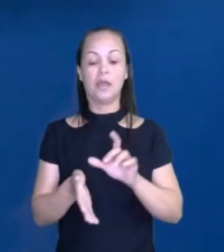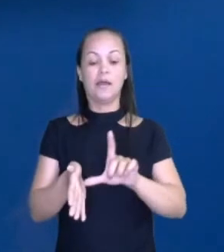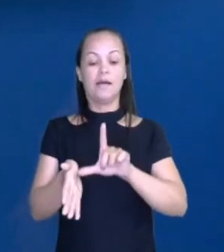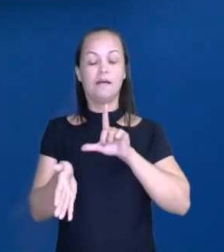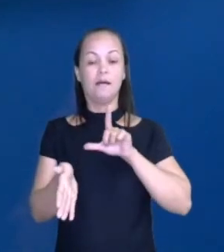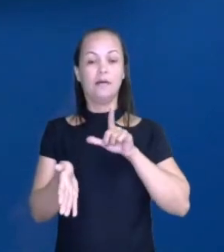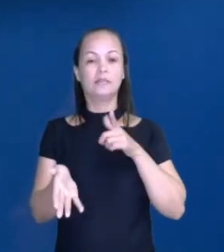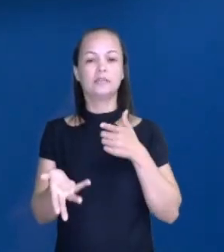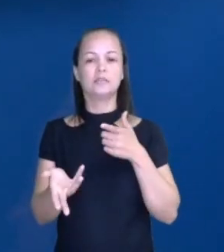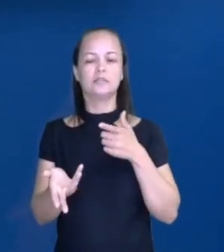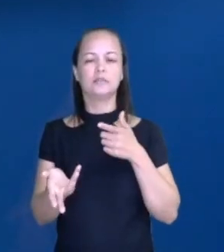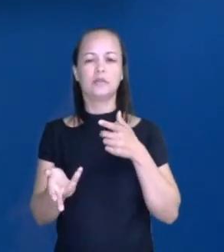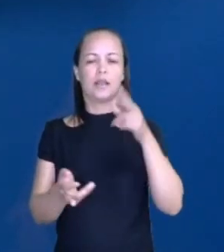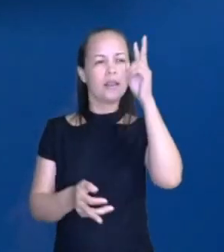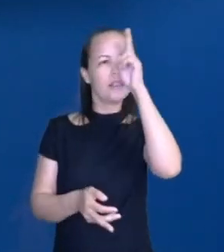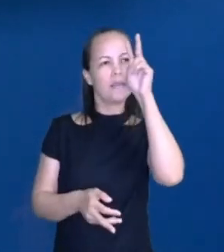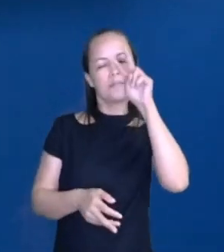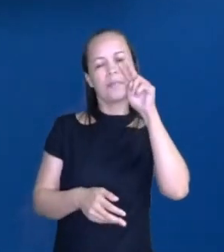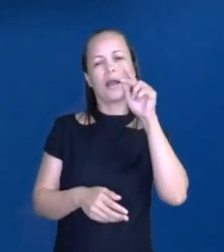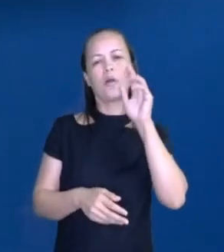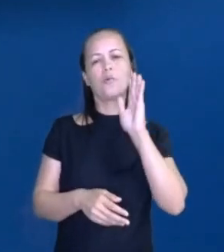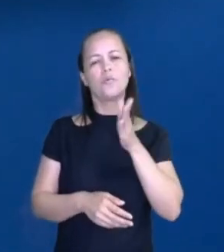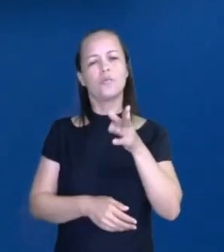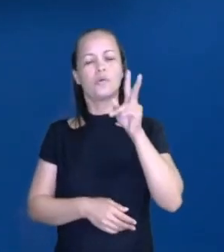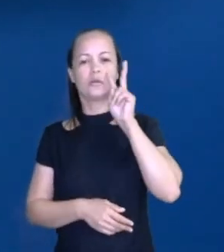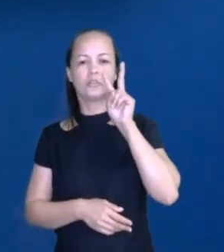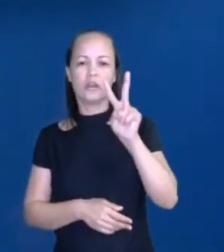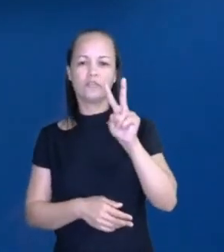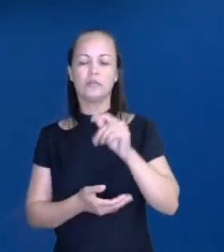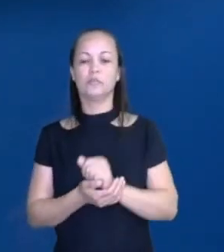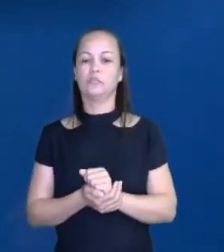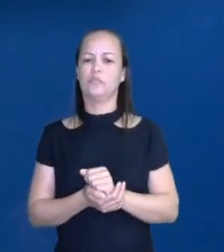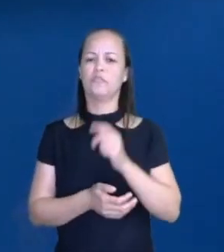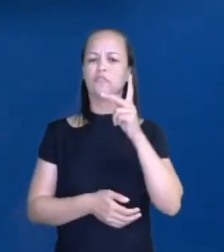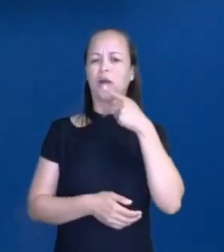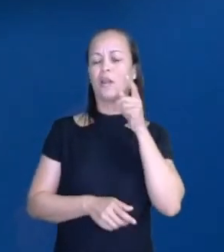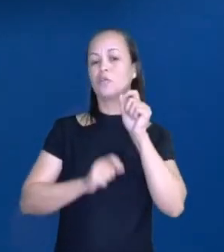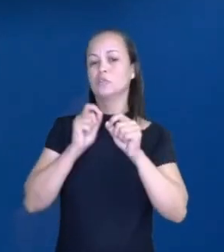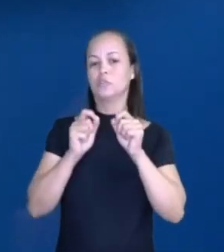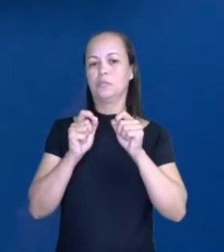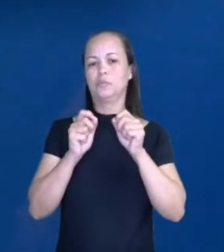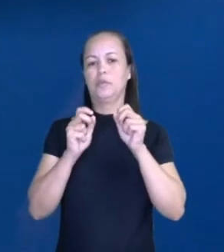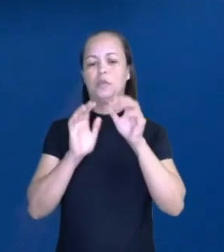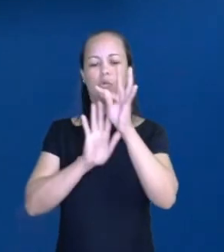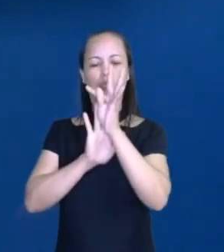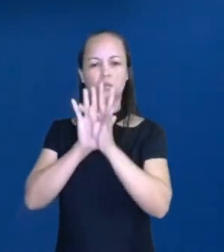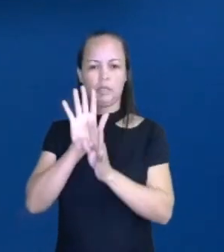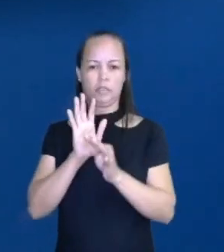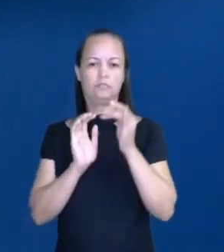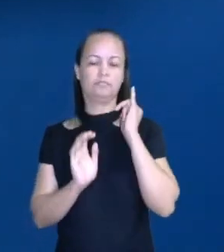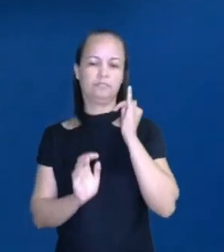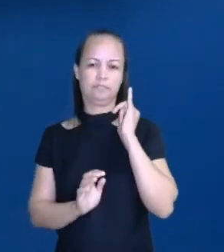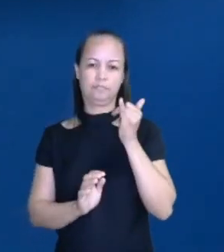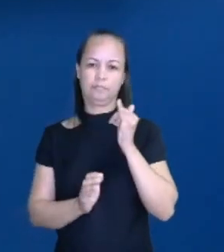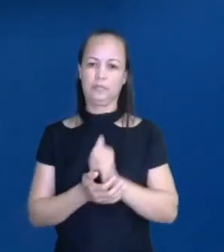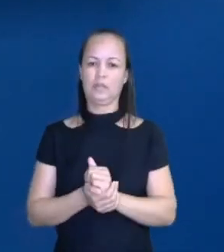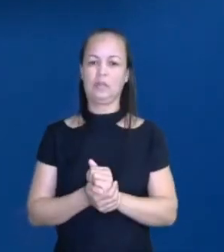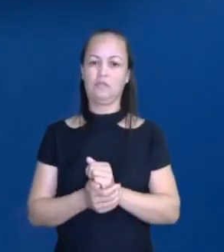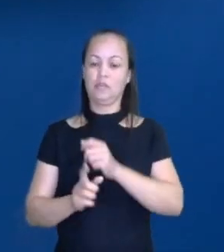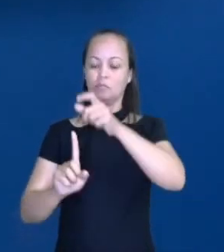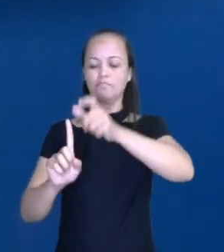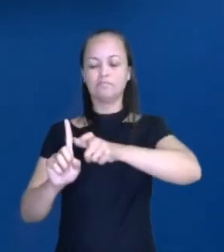o que nós vimos. Então, a gente começou a falar sobre o quê? Sobre o texto narrativo. Vimos os